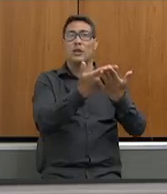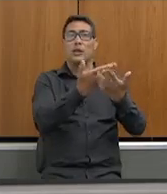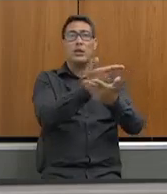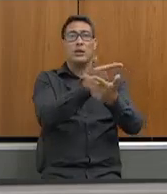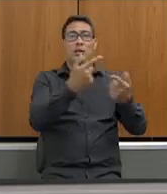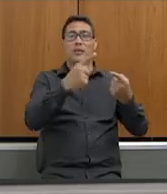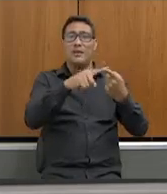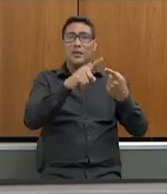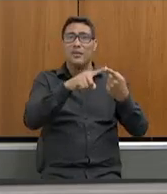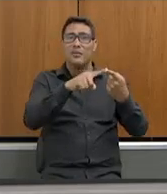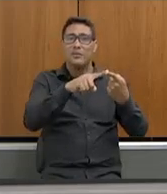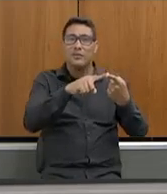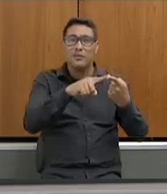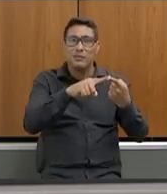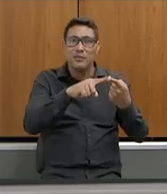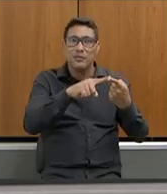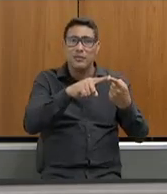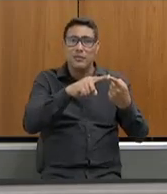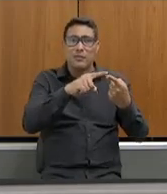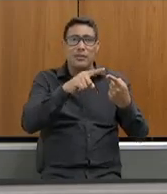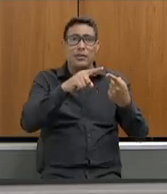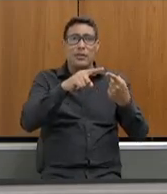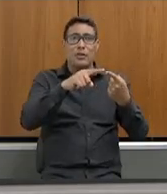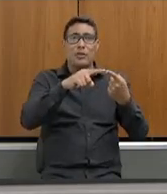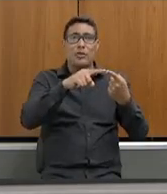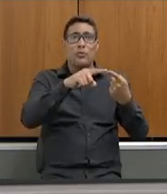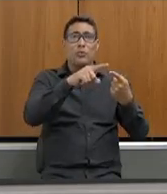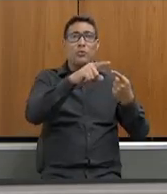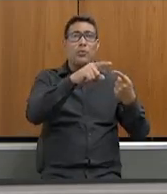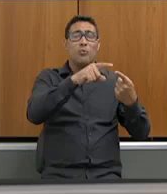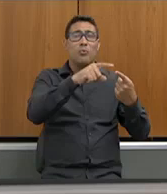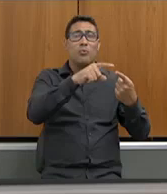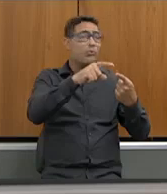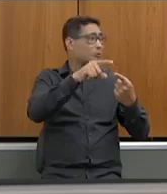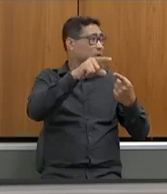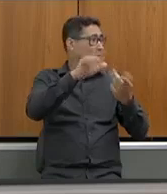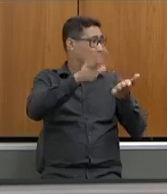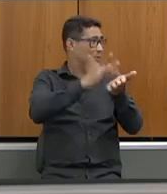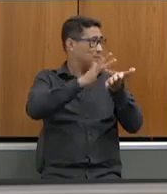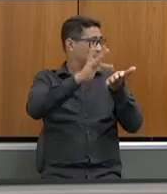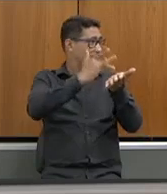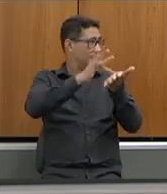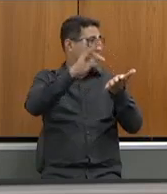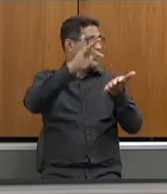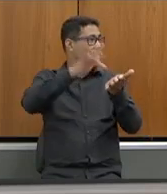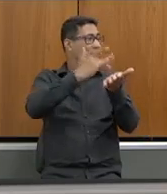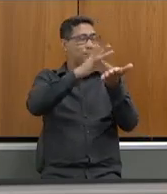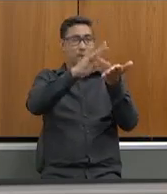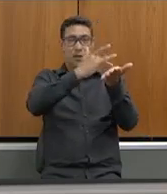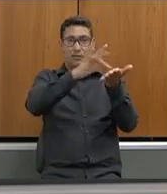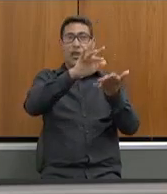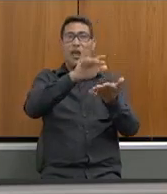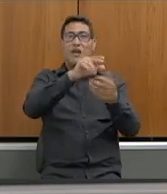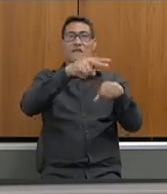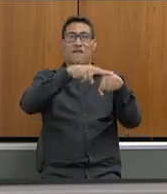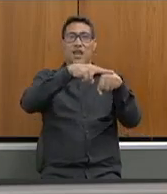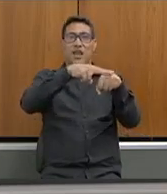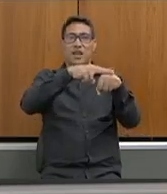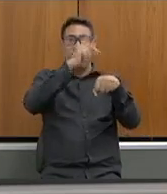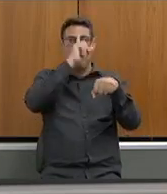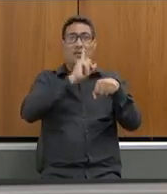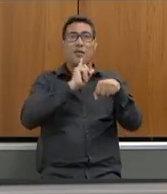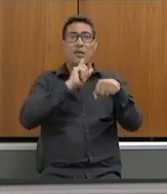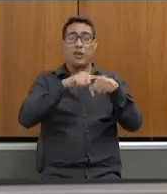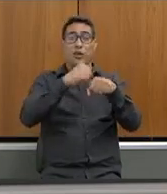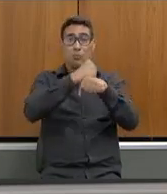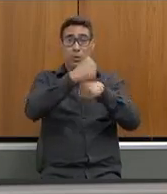amarelo que ninguém nunca usou aqui também e aqui eu quero anunciar que iremos